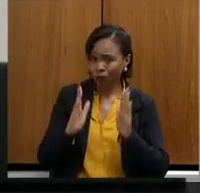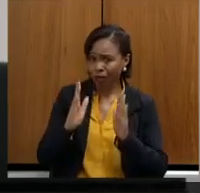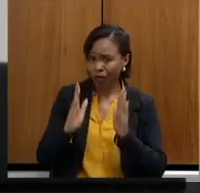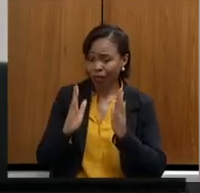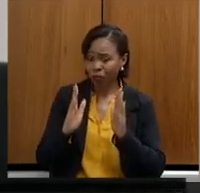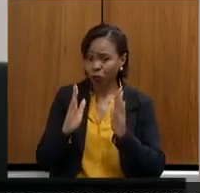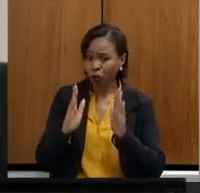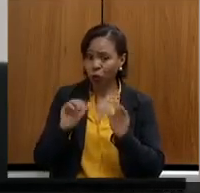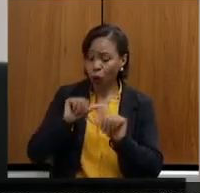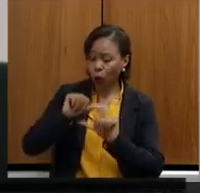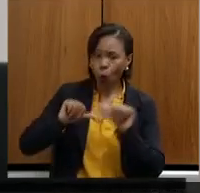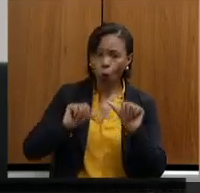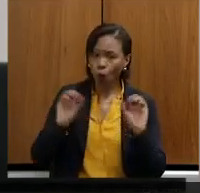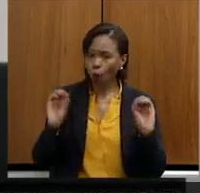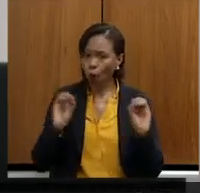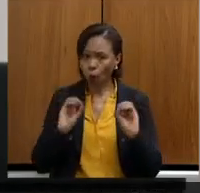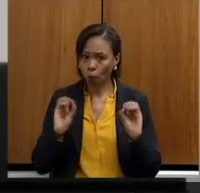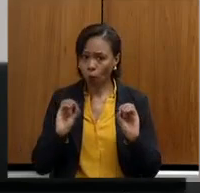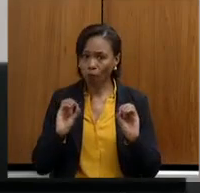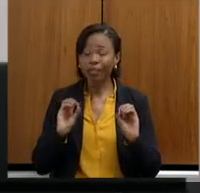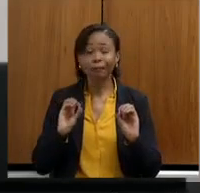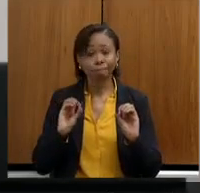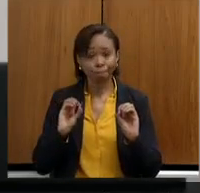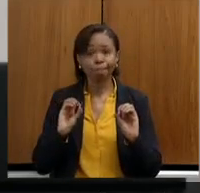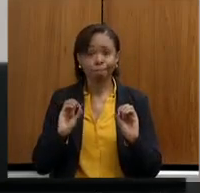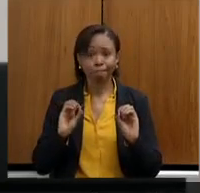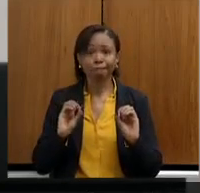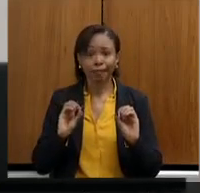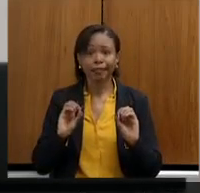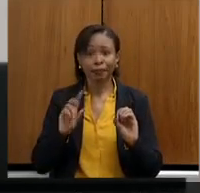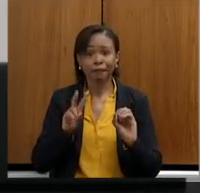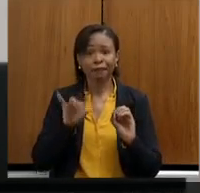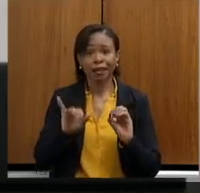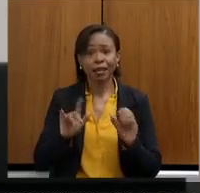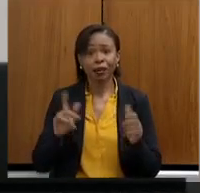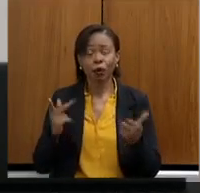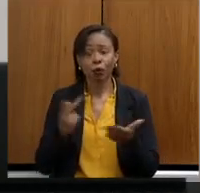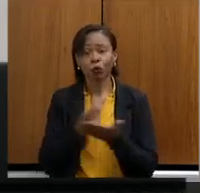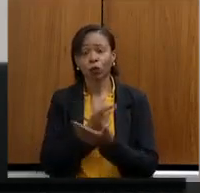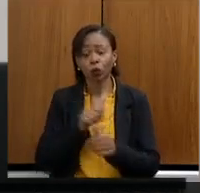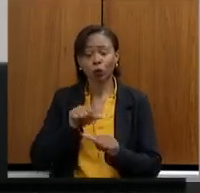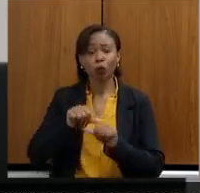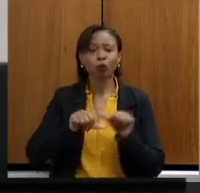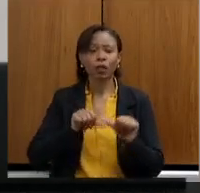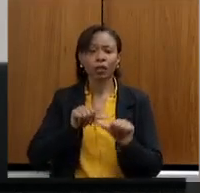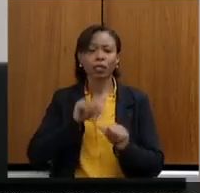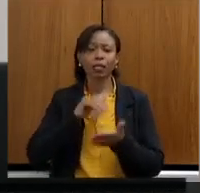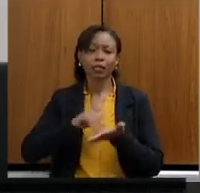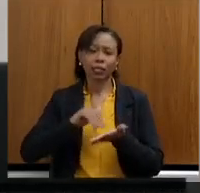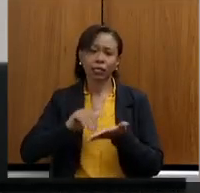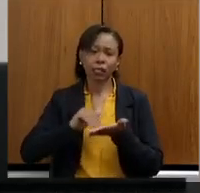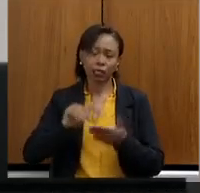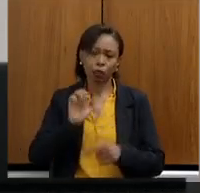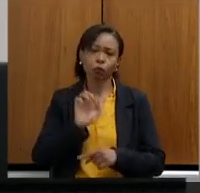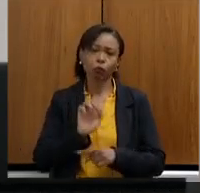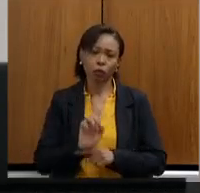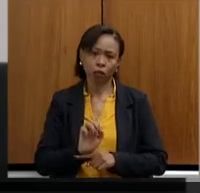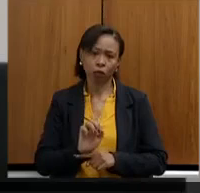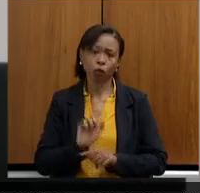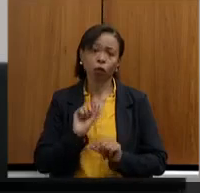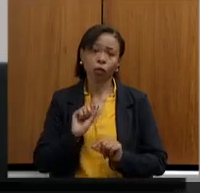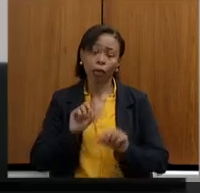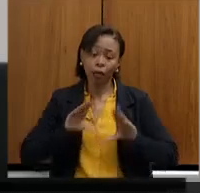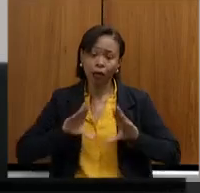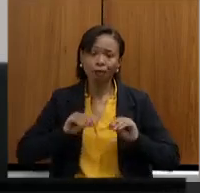alterado, nós inevitavelmente existe um desdobramento por parte da Secretaria de Estado, que é uma intervenção